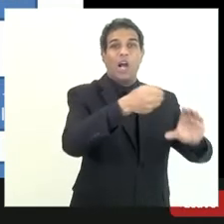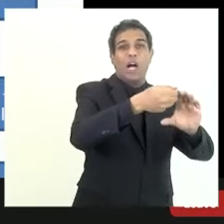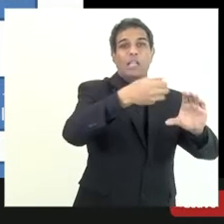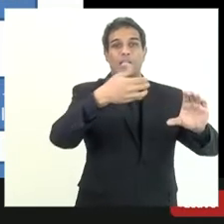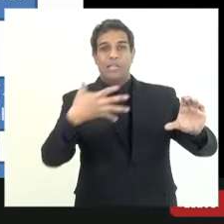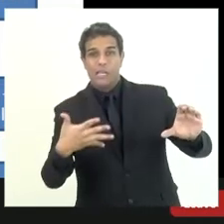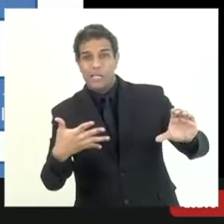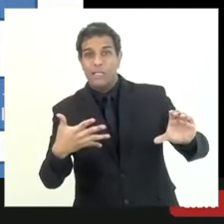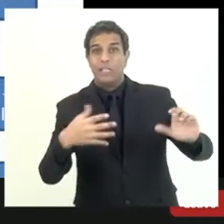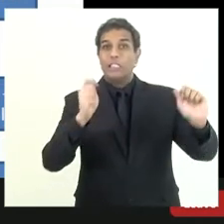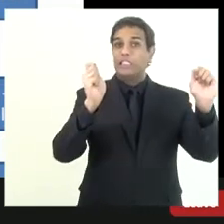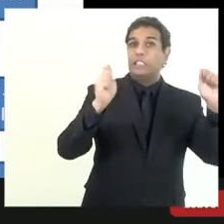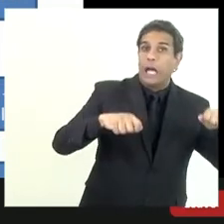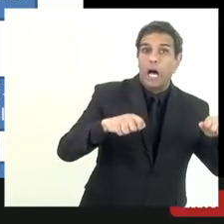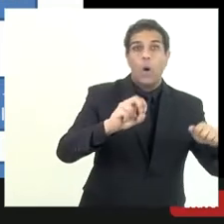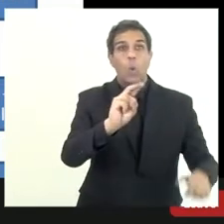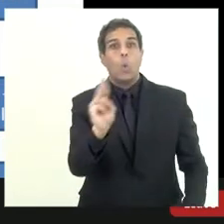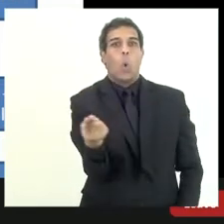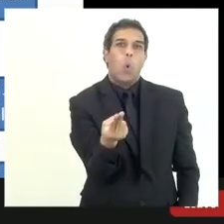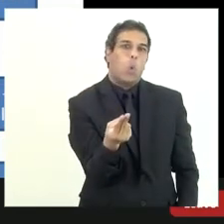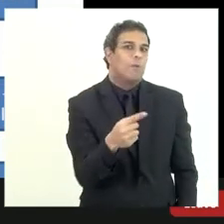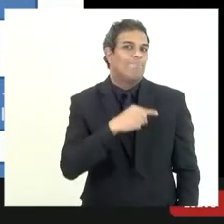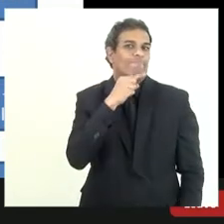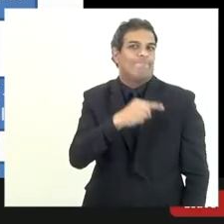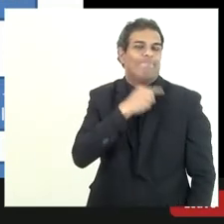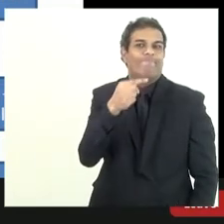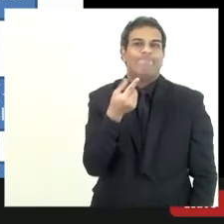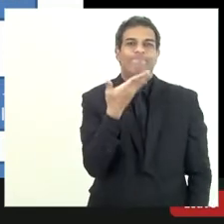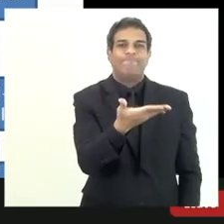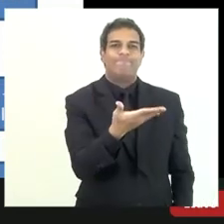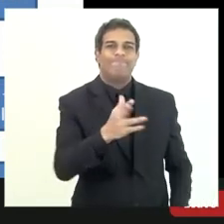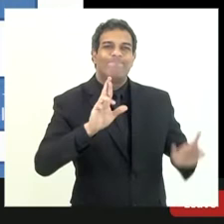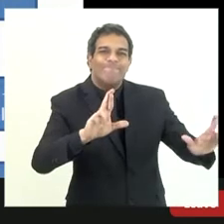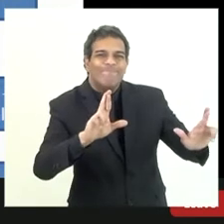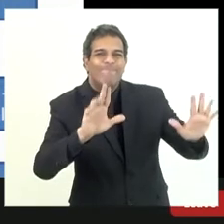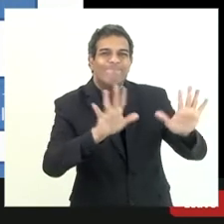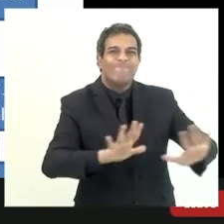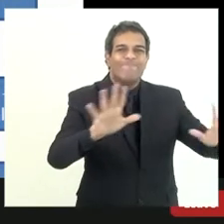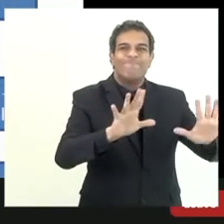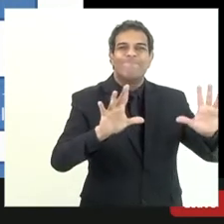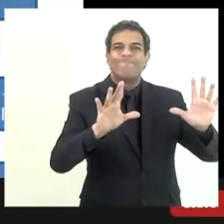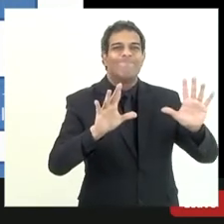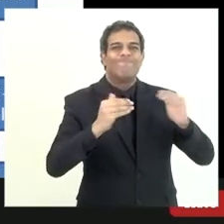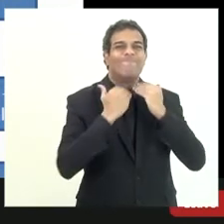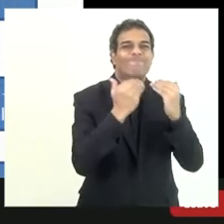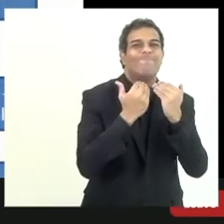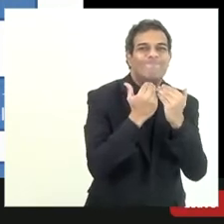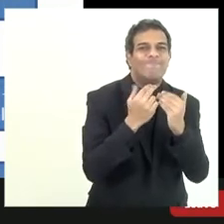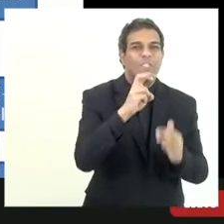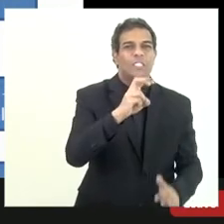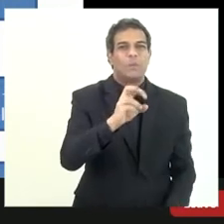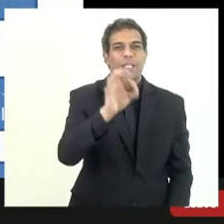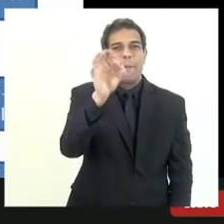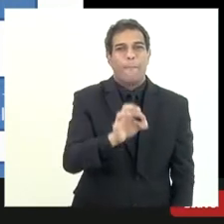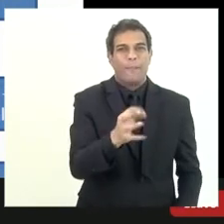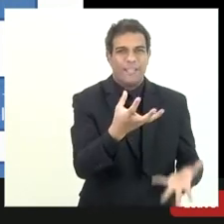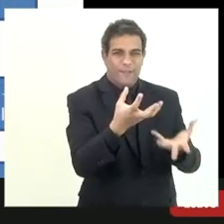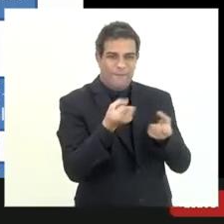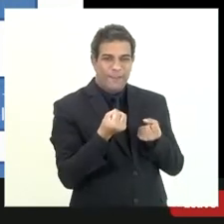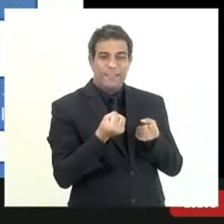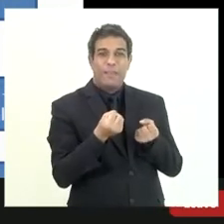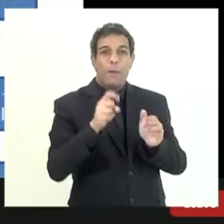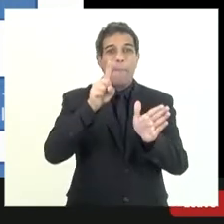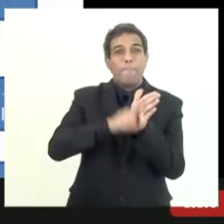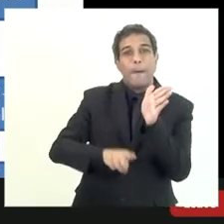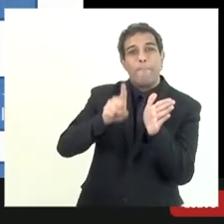possível ou pouco provável ou seja eu tenho uma expectativa menor de 50% do que receber esses